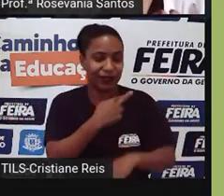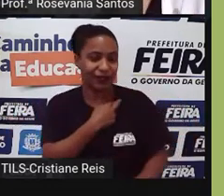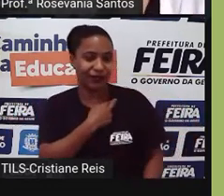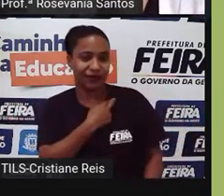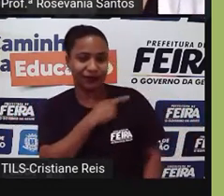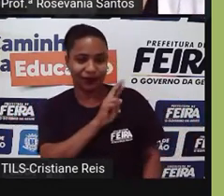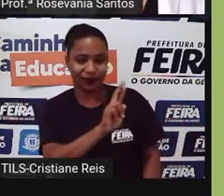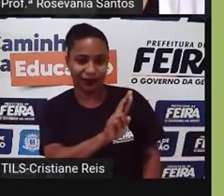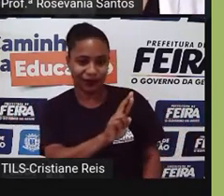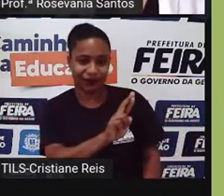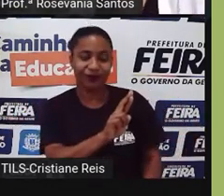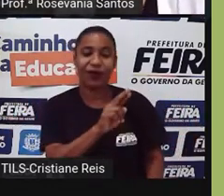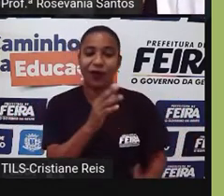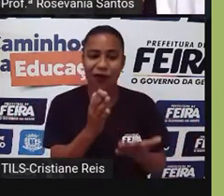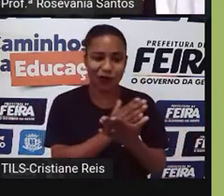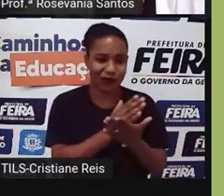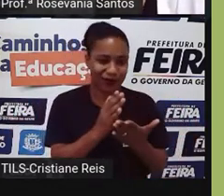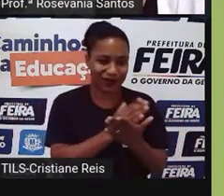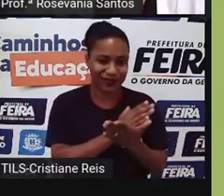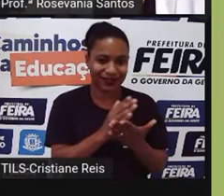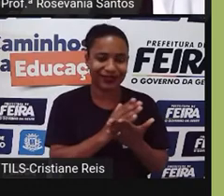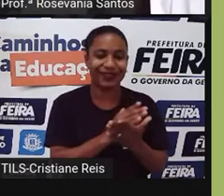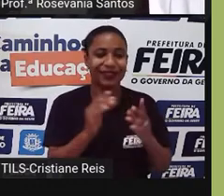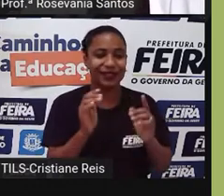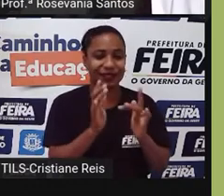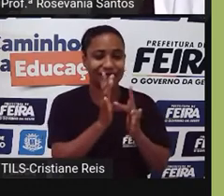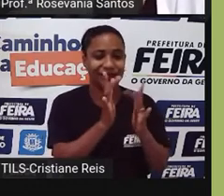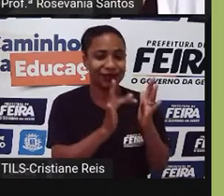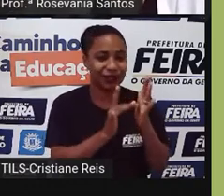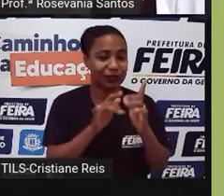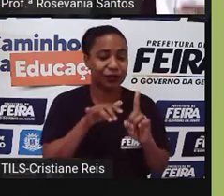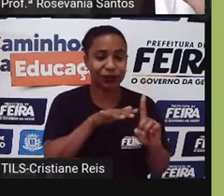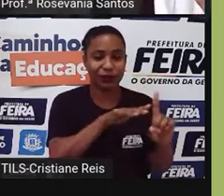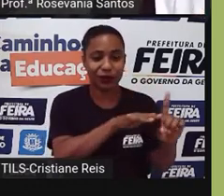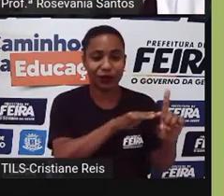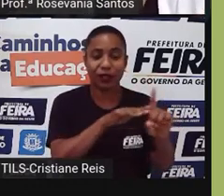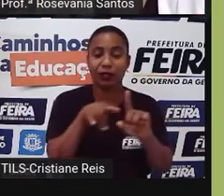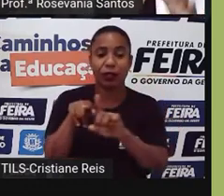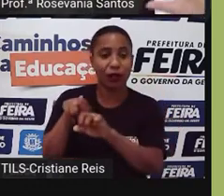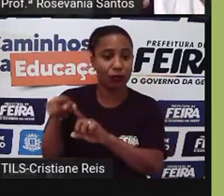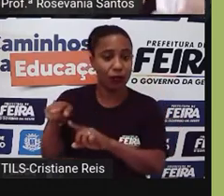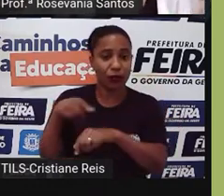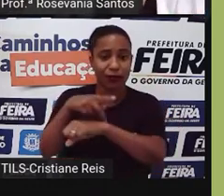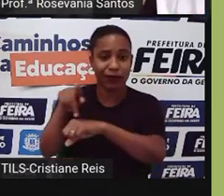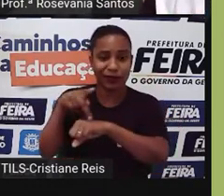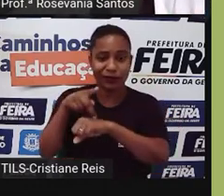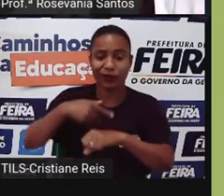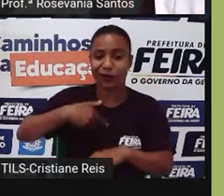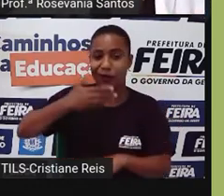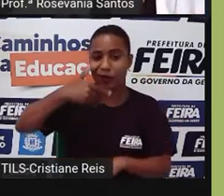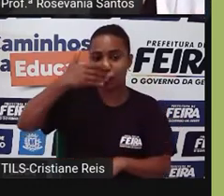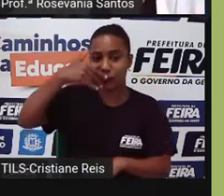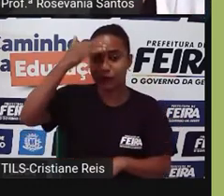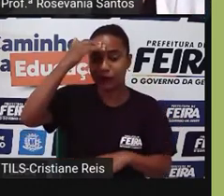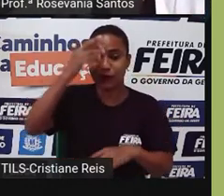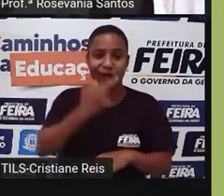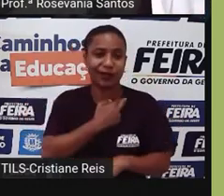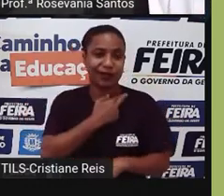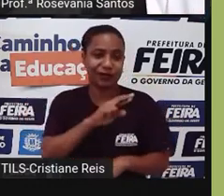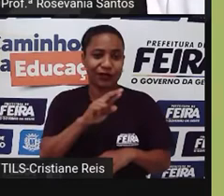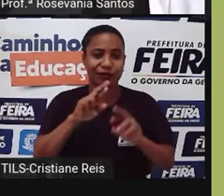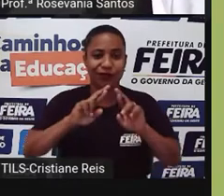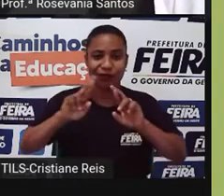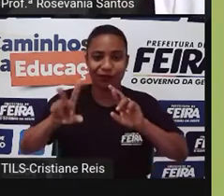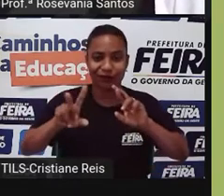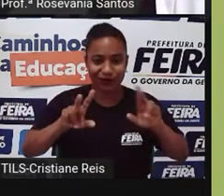voltada para o cristianismo, como também os países muçulmanos, que já dá, né, essas variedades. Tem também